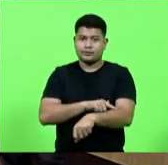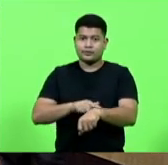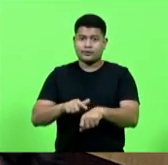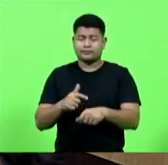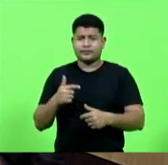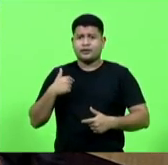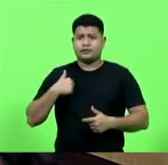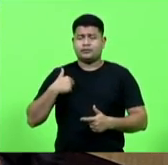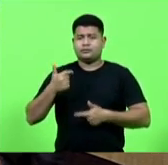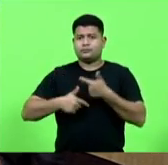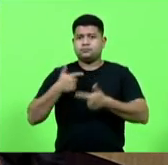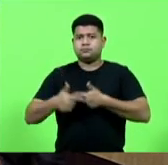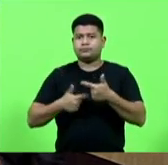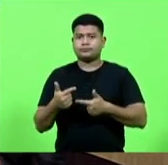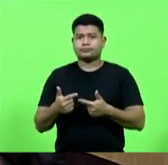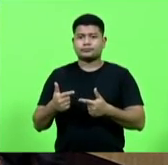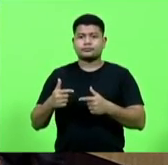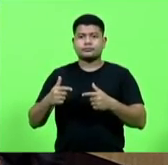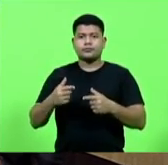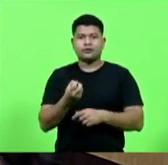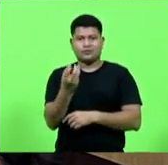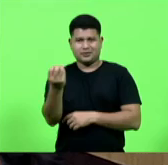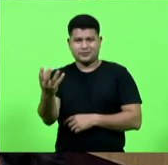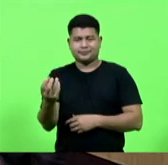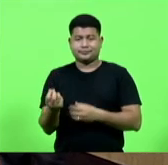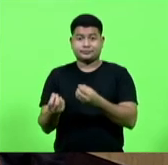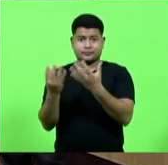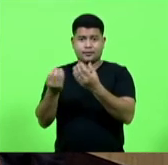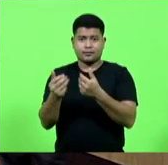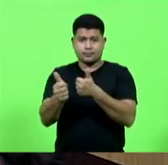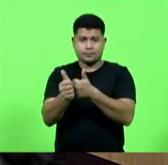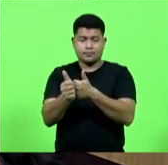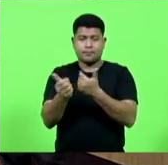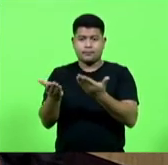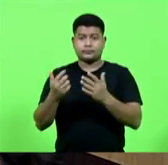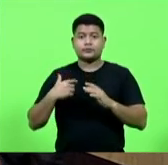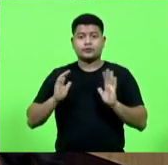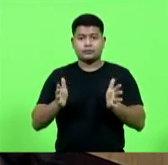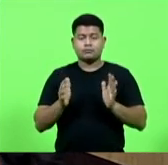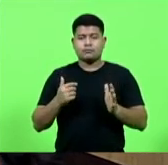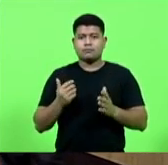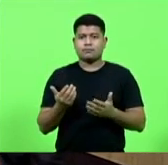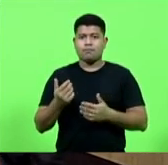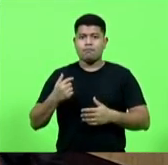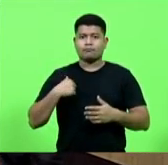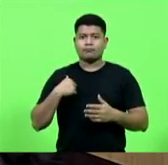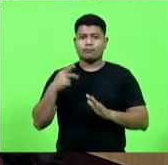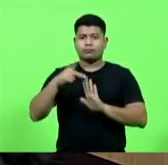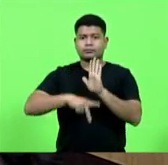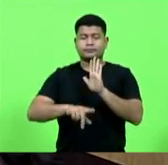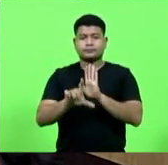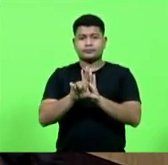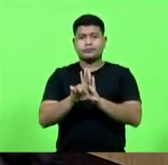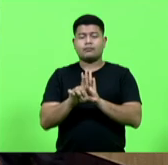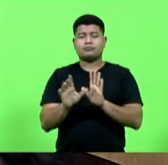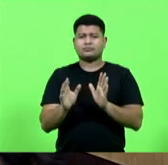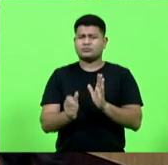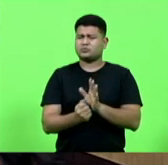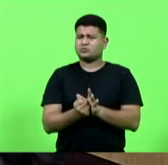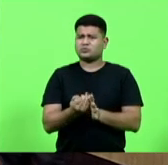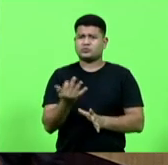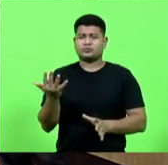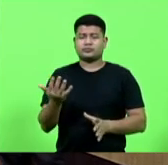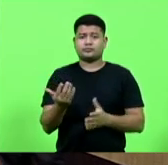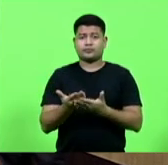trabalhando aqui em Bombinhas. Na verdade, nós já contestamos a respeito deste projeto de lei em inúmeras ocasiões em que ele